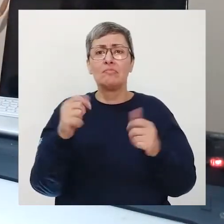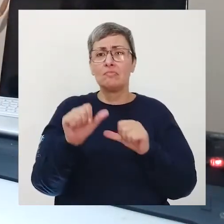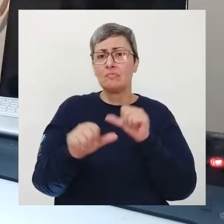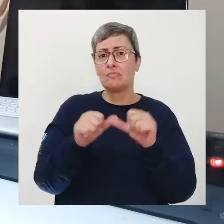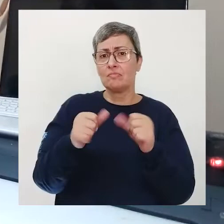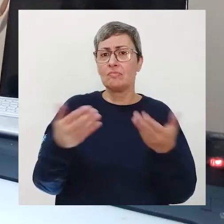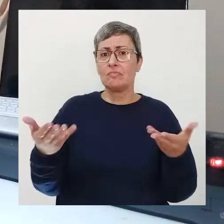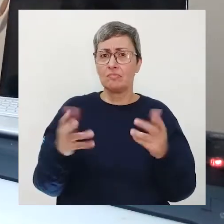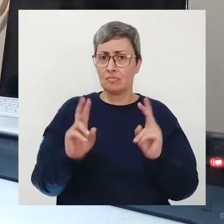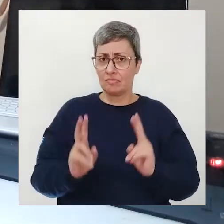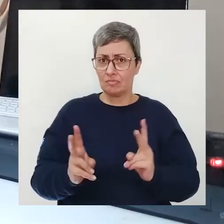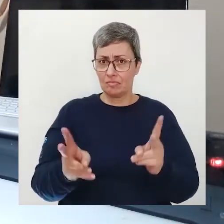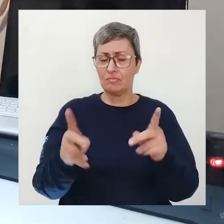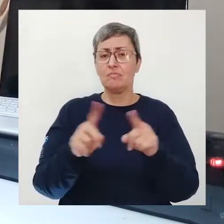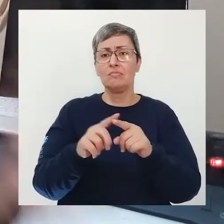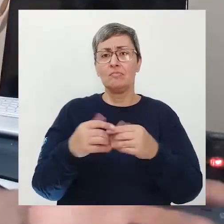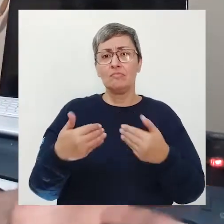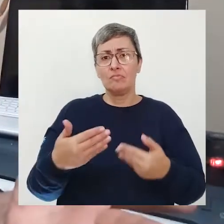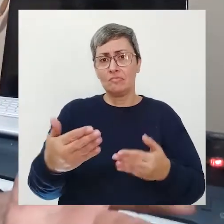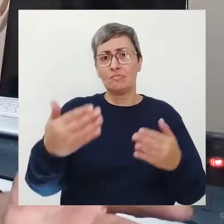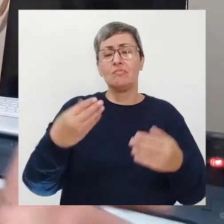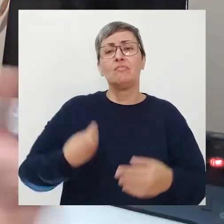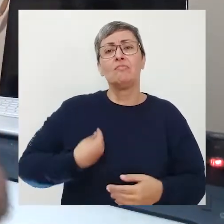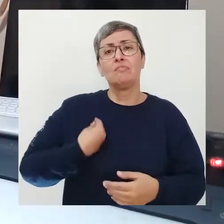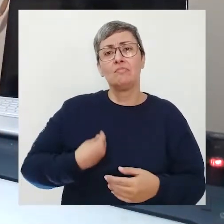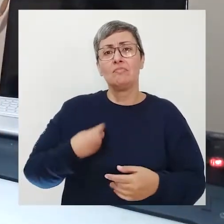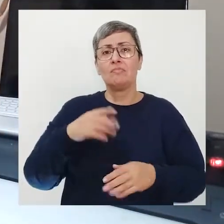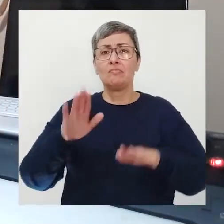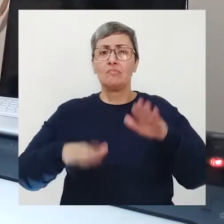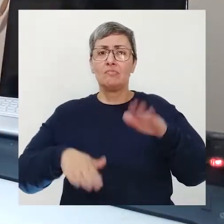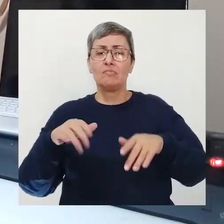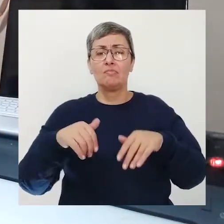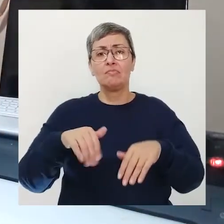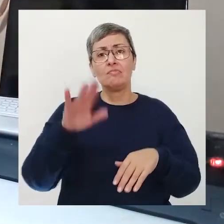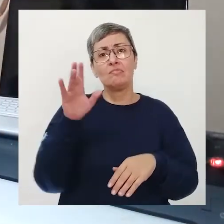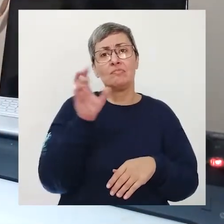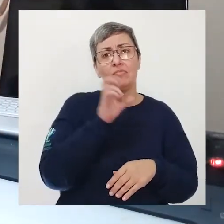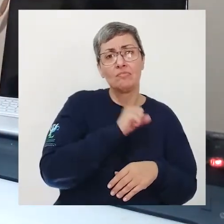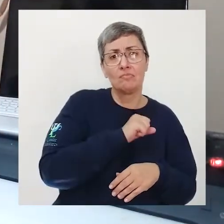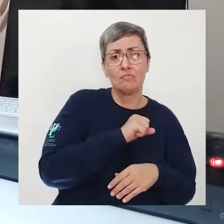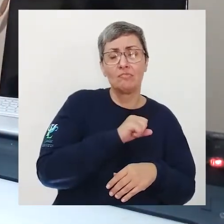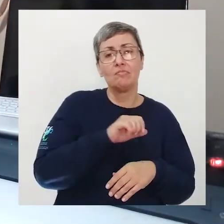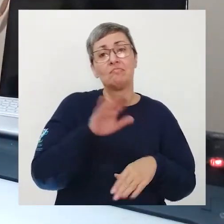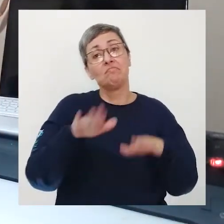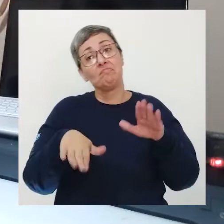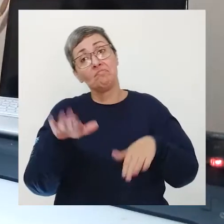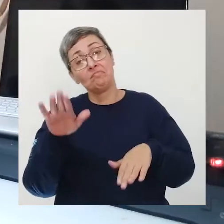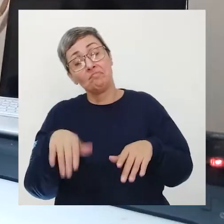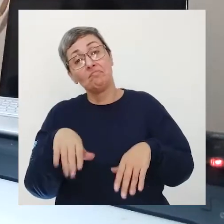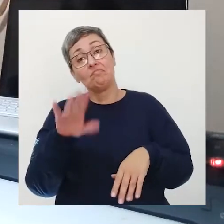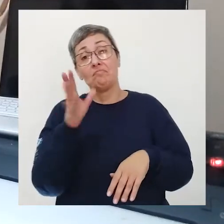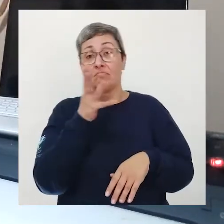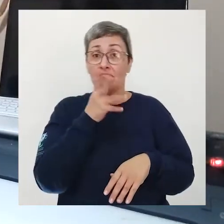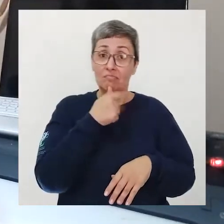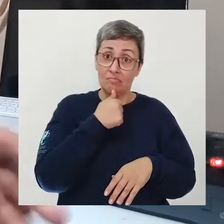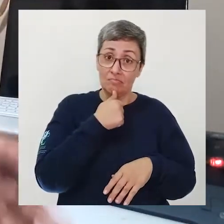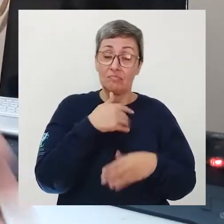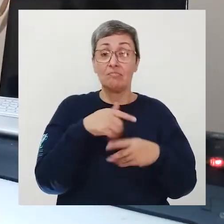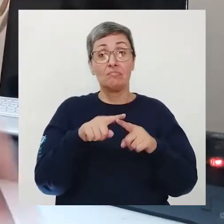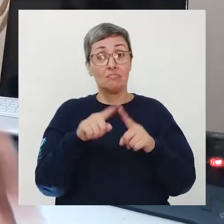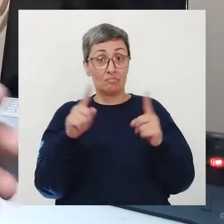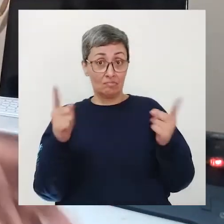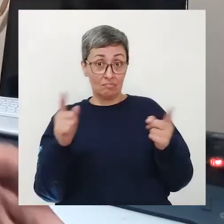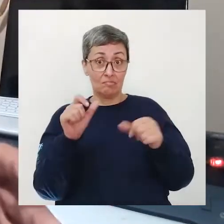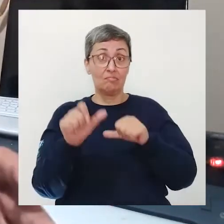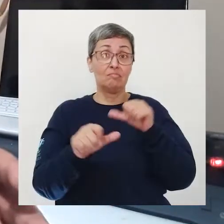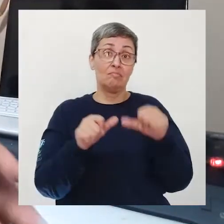da vida às vezes mais rápidas às vezes mais lentas mas essas mudanças atingem